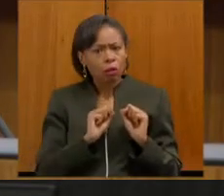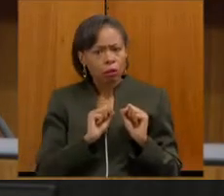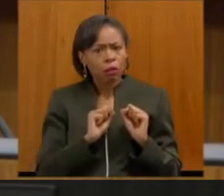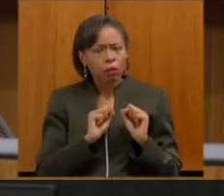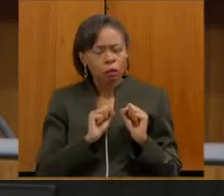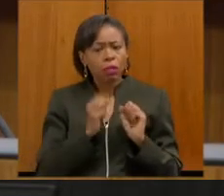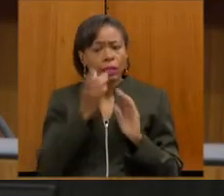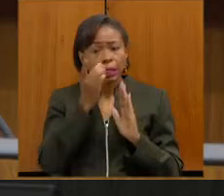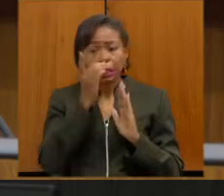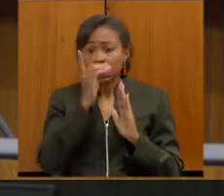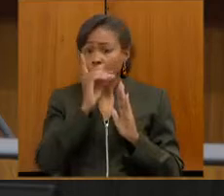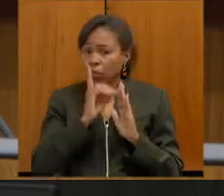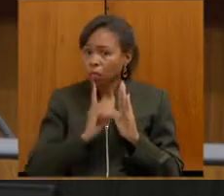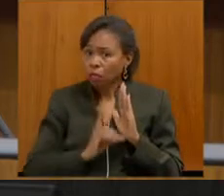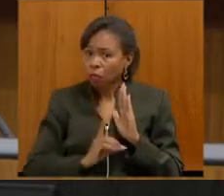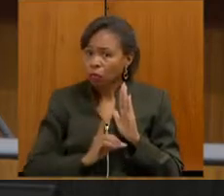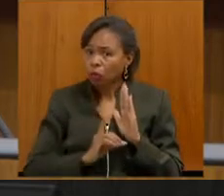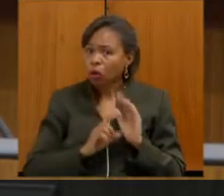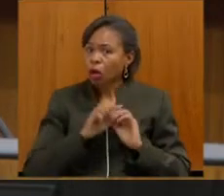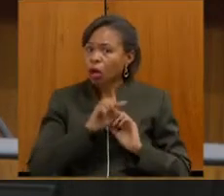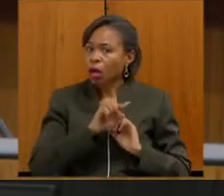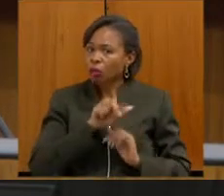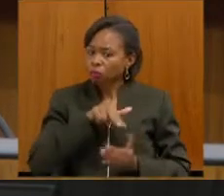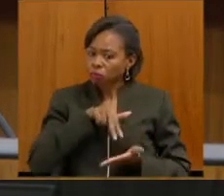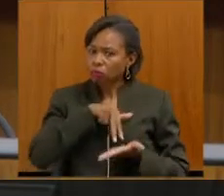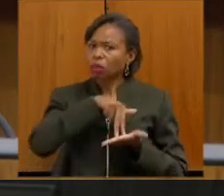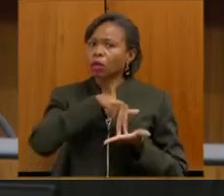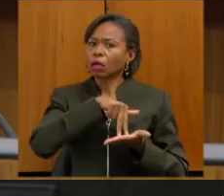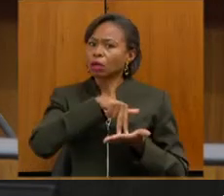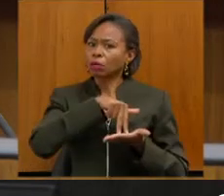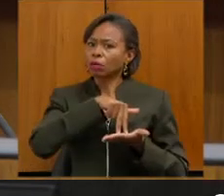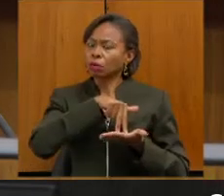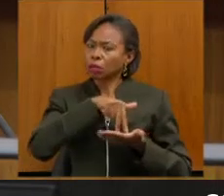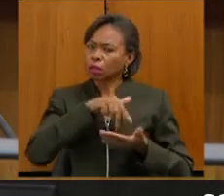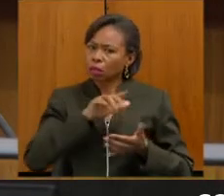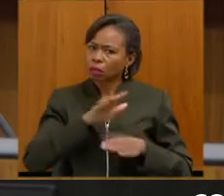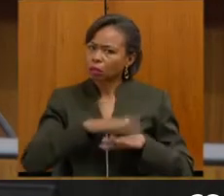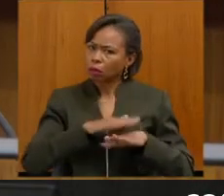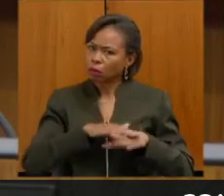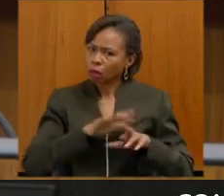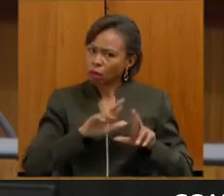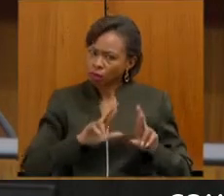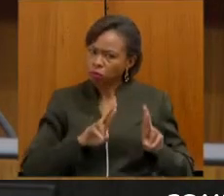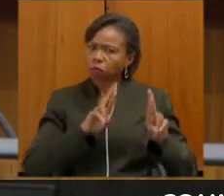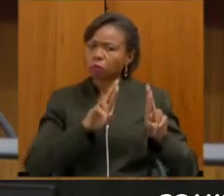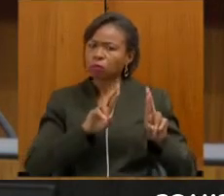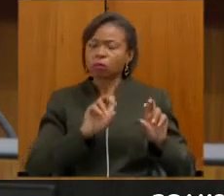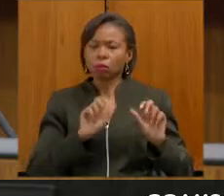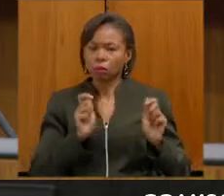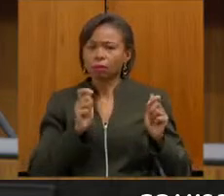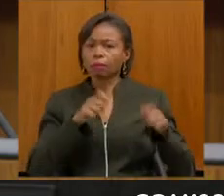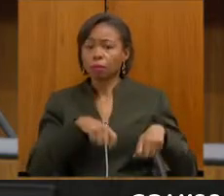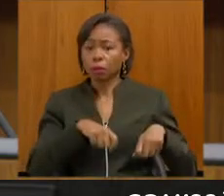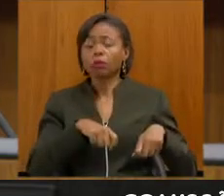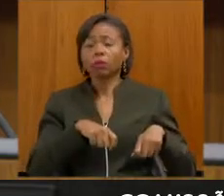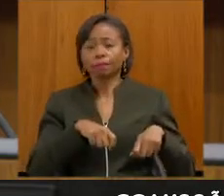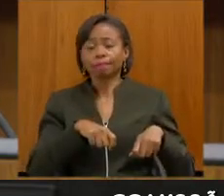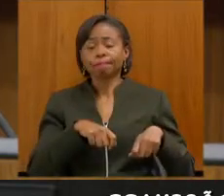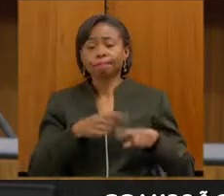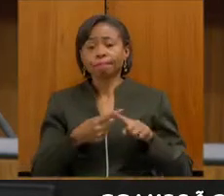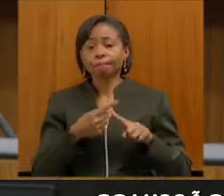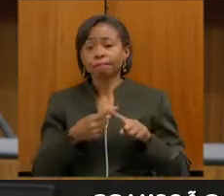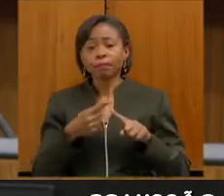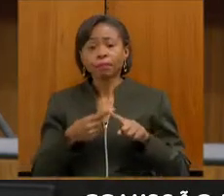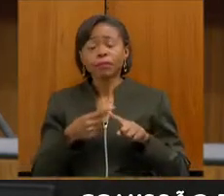a voz e vice. Todos precisam de contar com